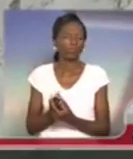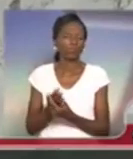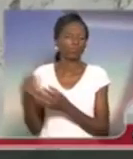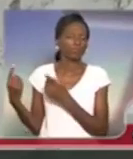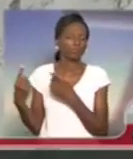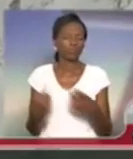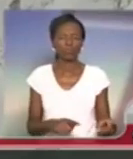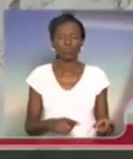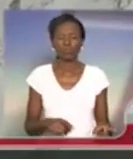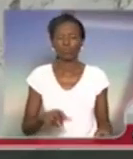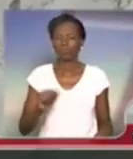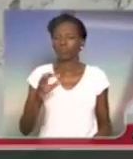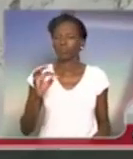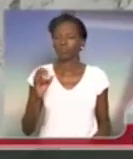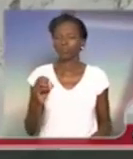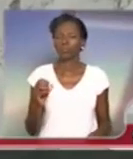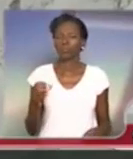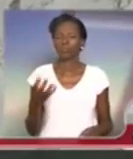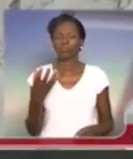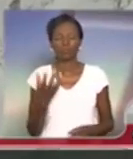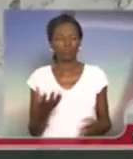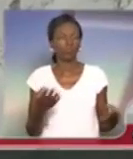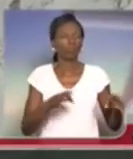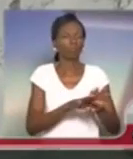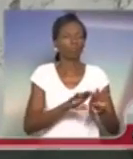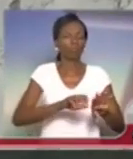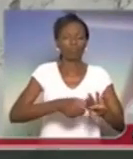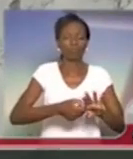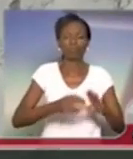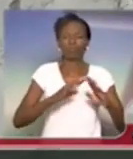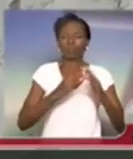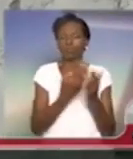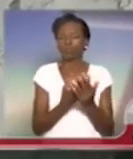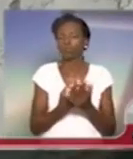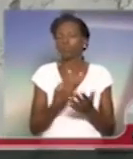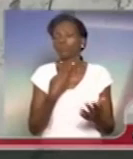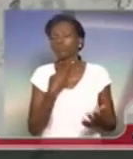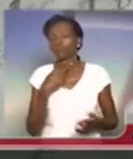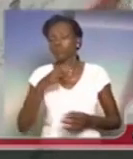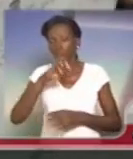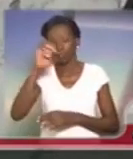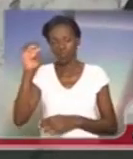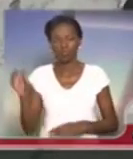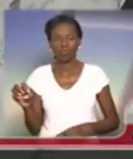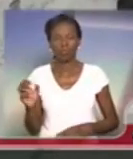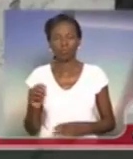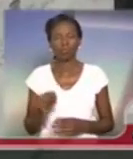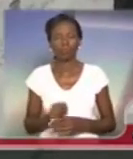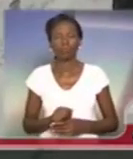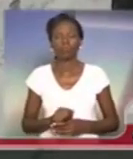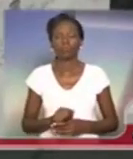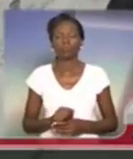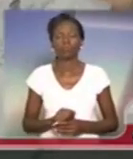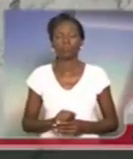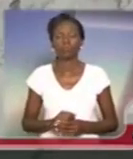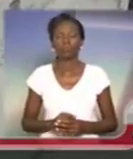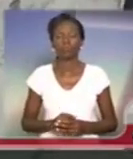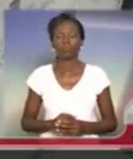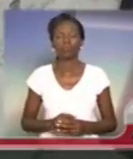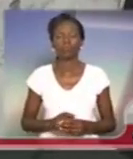ato de fechamento de escolas e de vagas na rede estadual. Quero aqui só